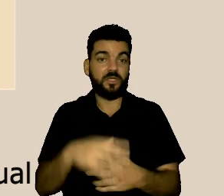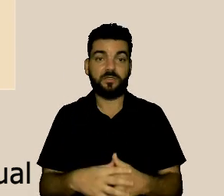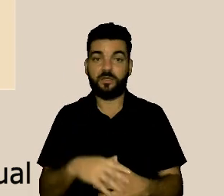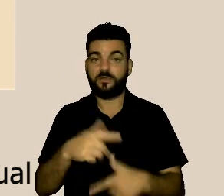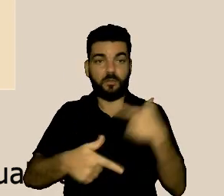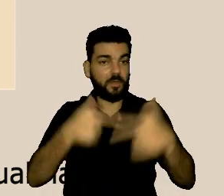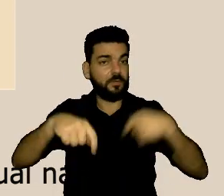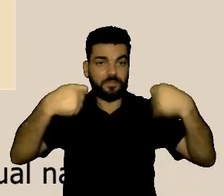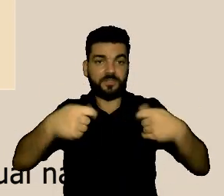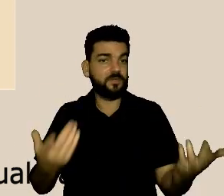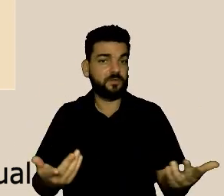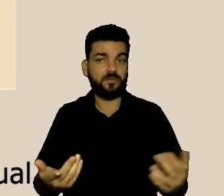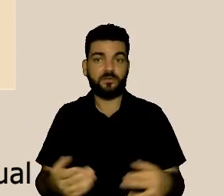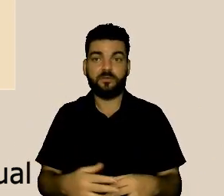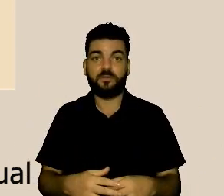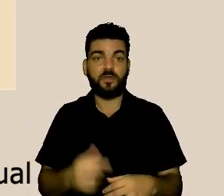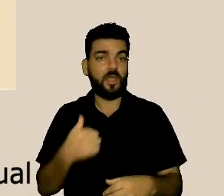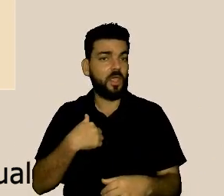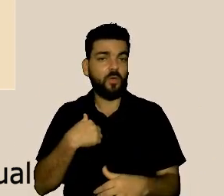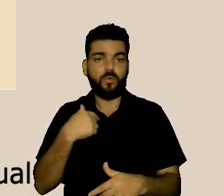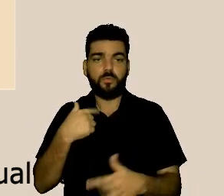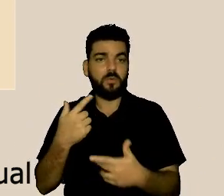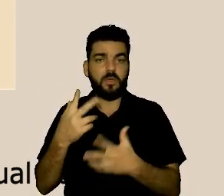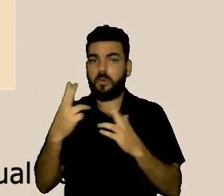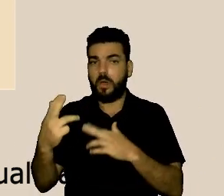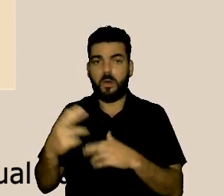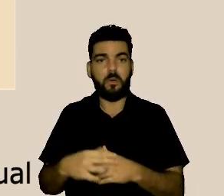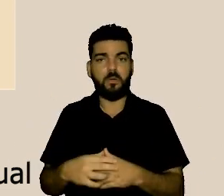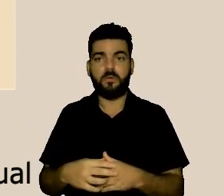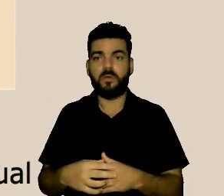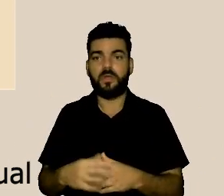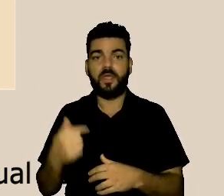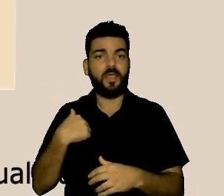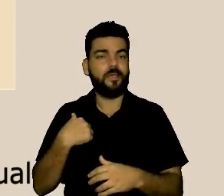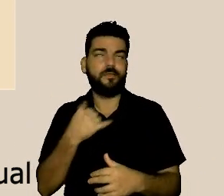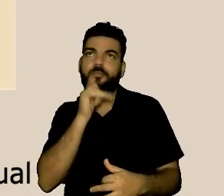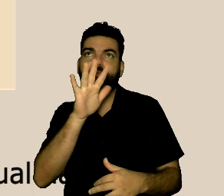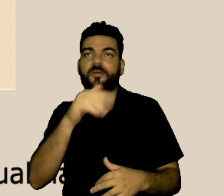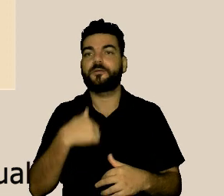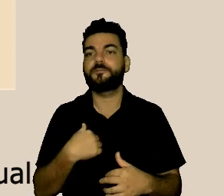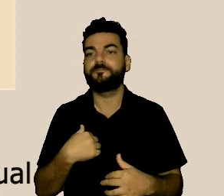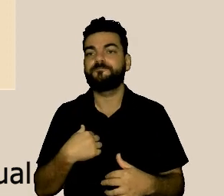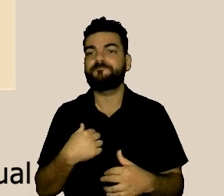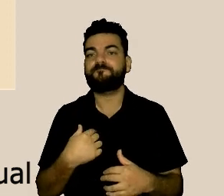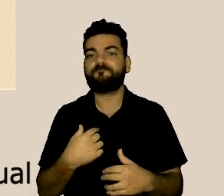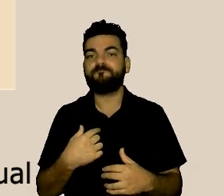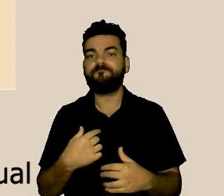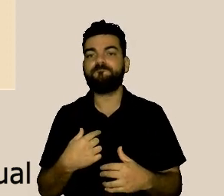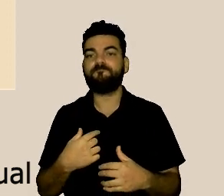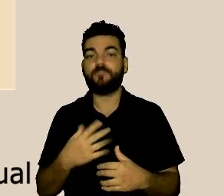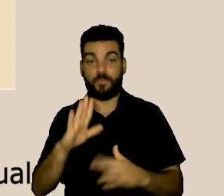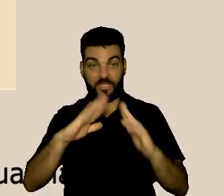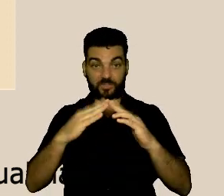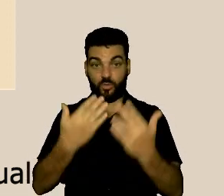eu fui criada assim eu passava por exemplo eu nunca na escola eu nunca tive grandes